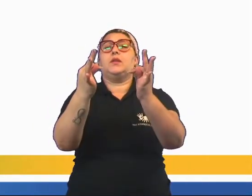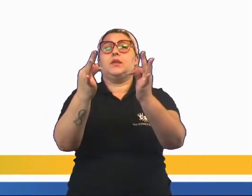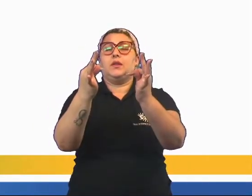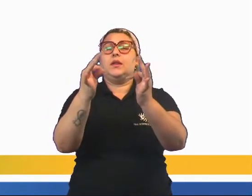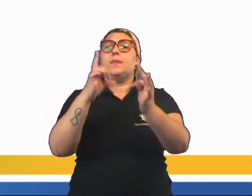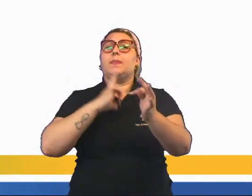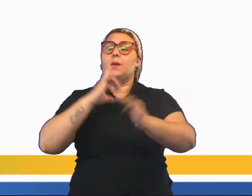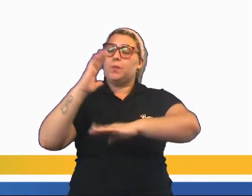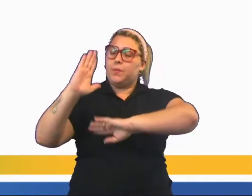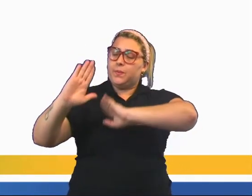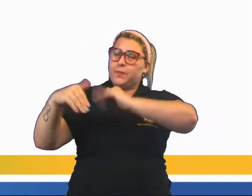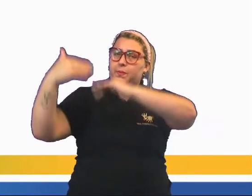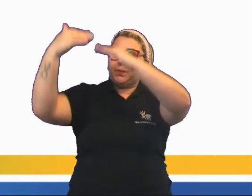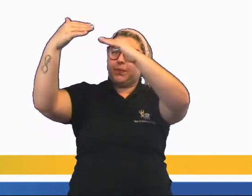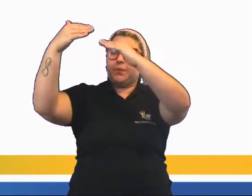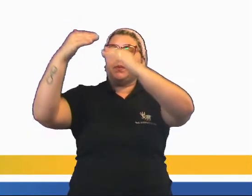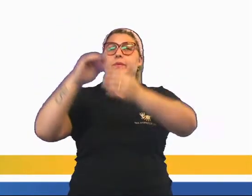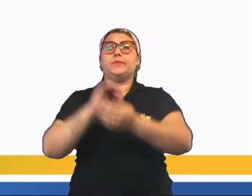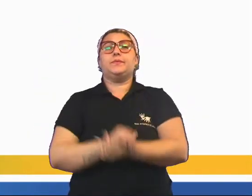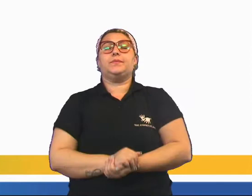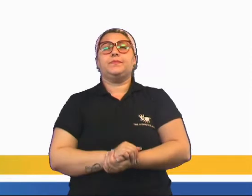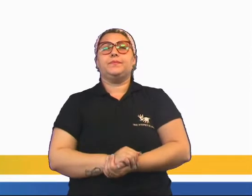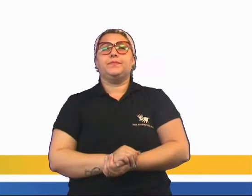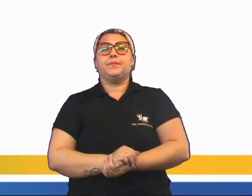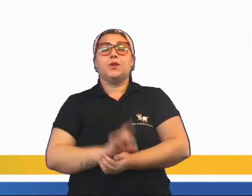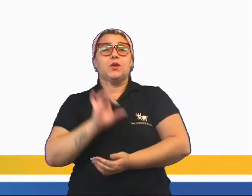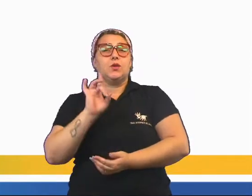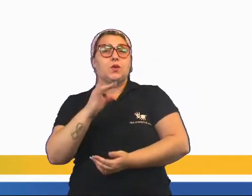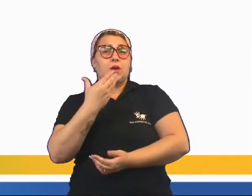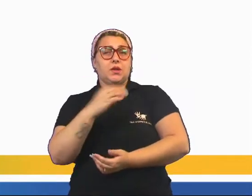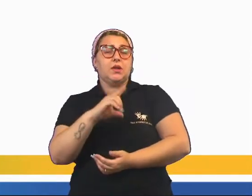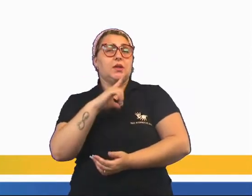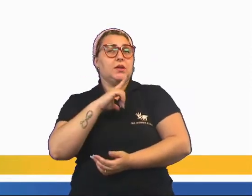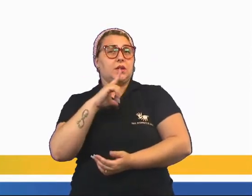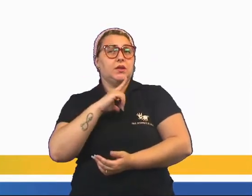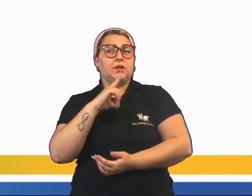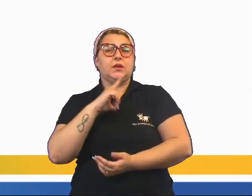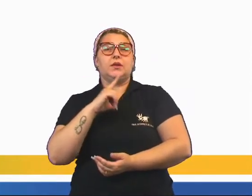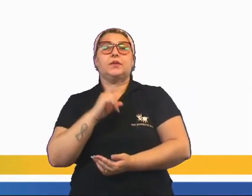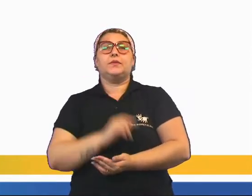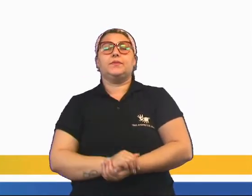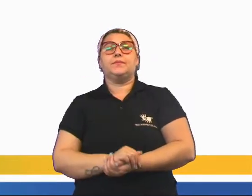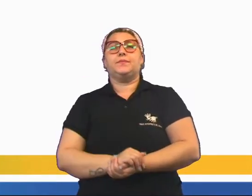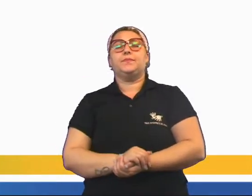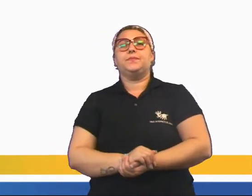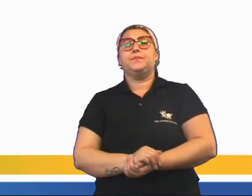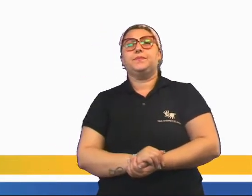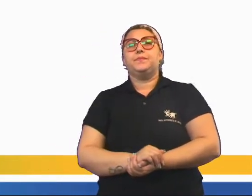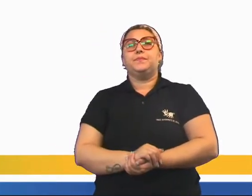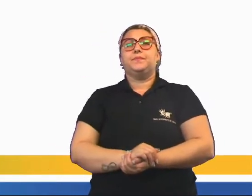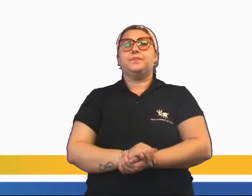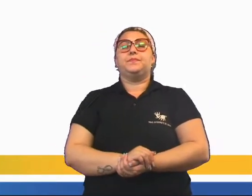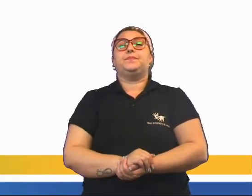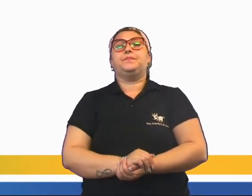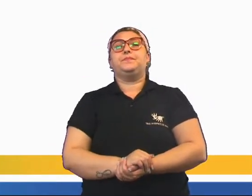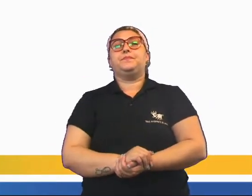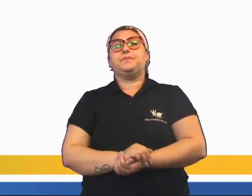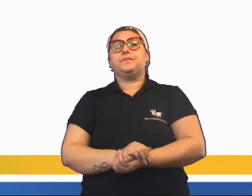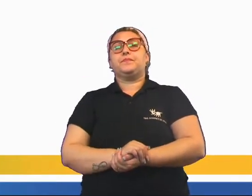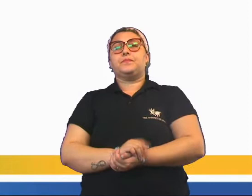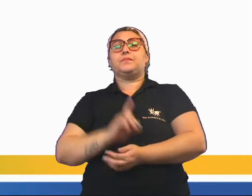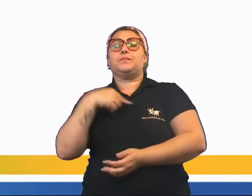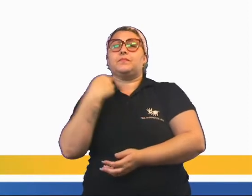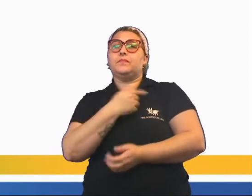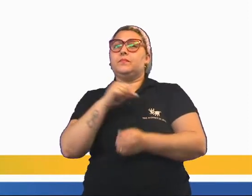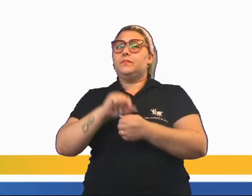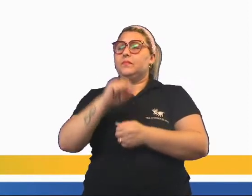o desenvolvimento. Há um tipo de desenvolvimento que só a ciência traz, sem dúvida nenhuma. E isso é vital. Isso que